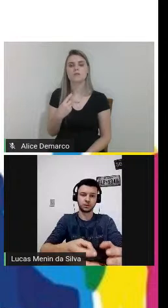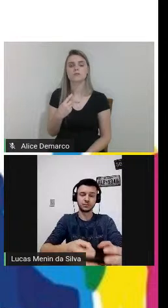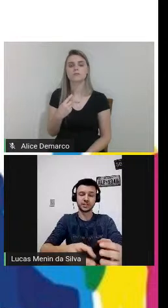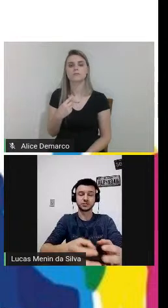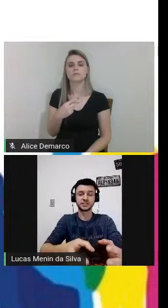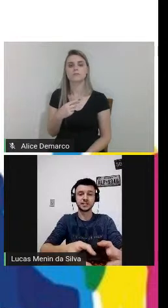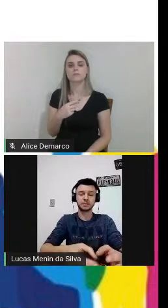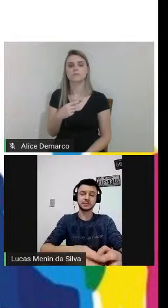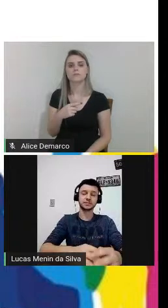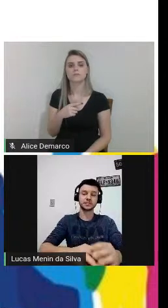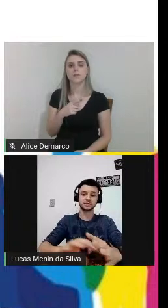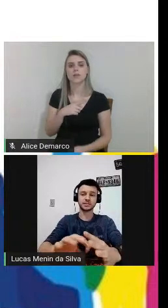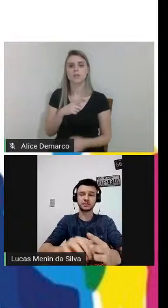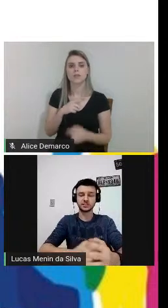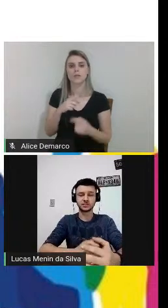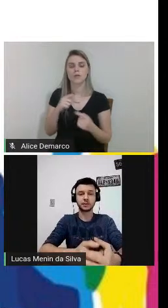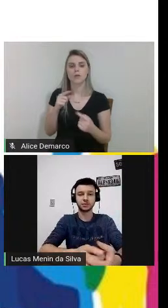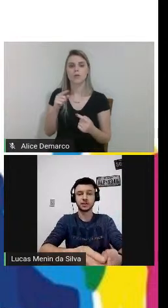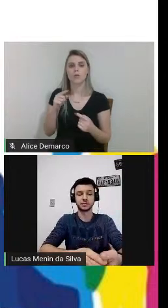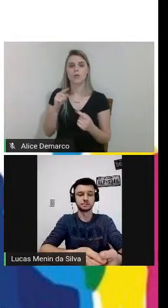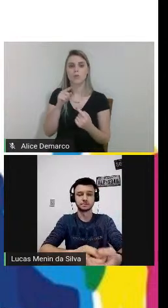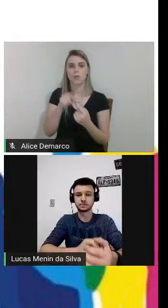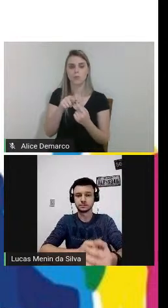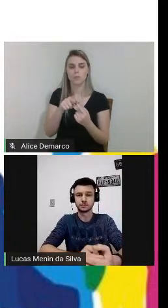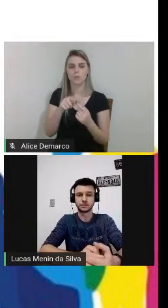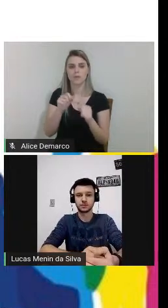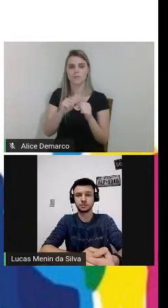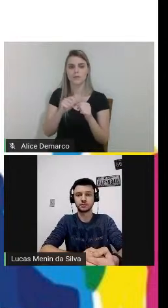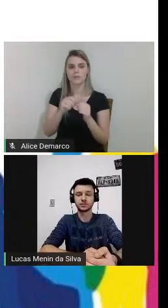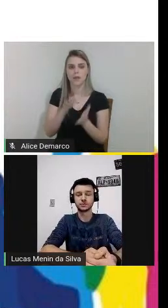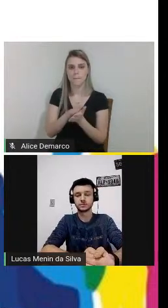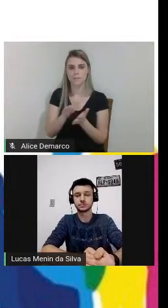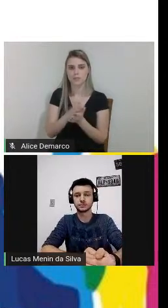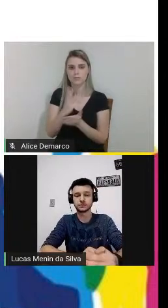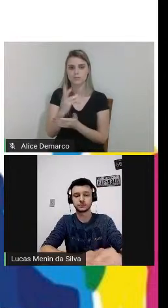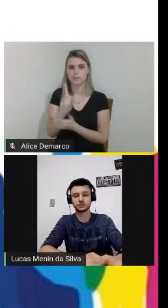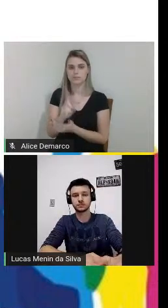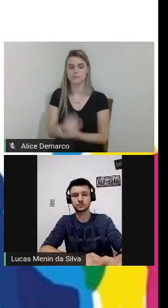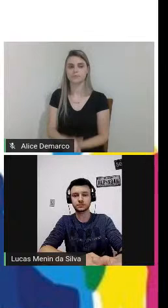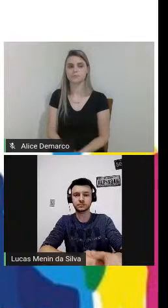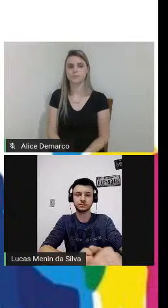o objeto 3D para impressão 3D fazer o trabalho dela próximo